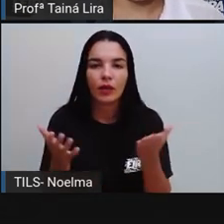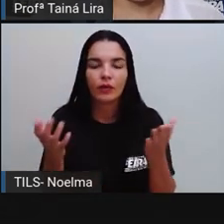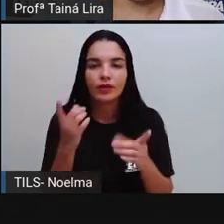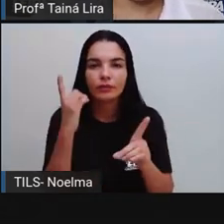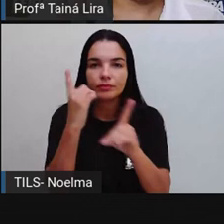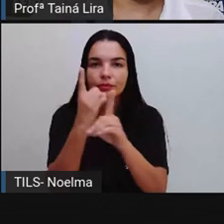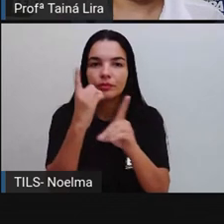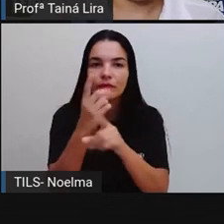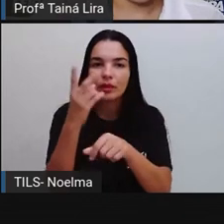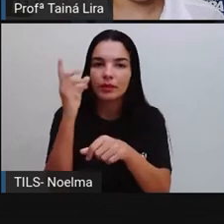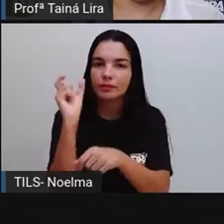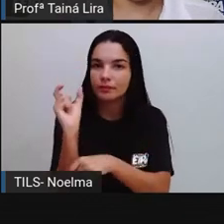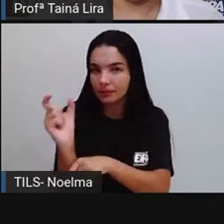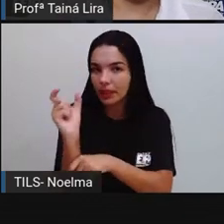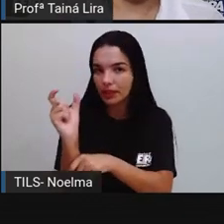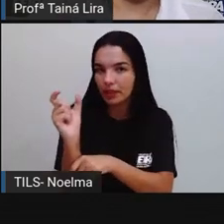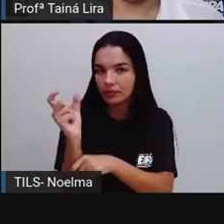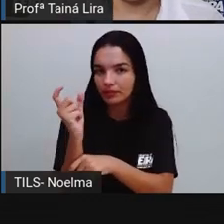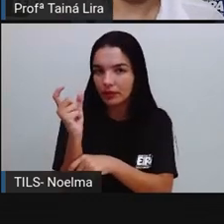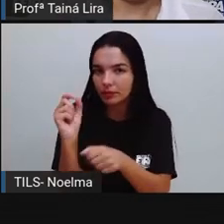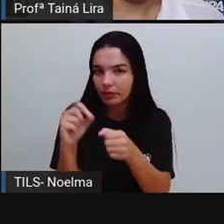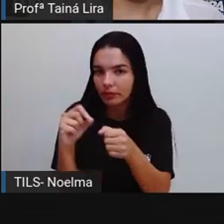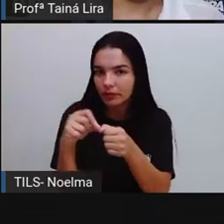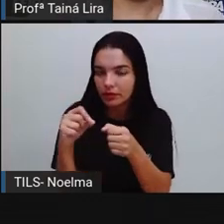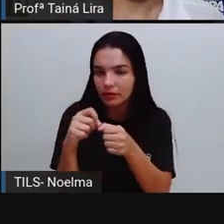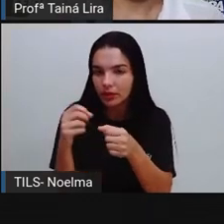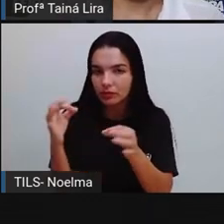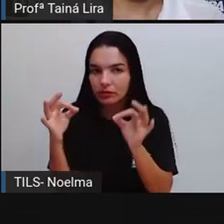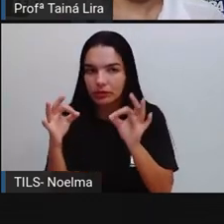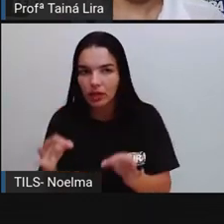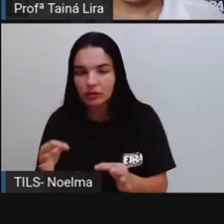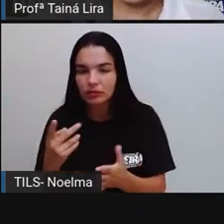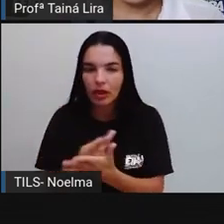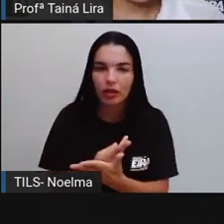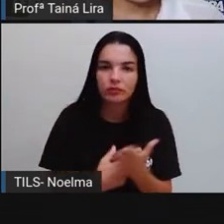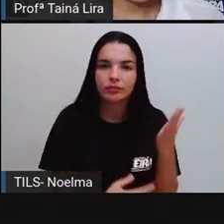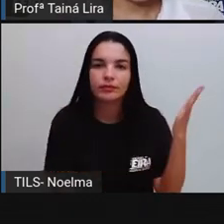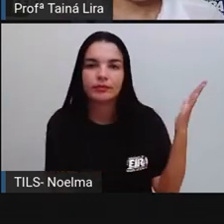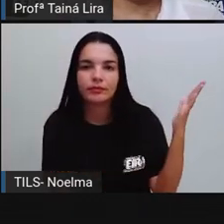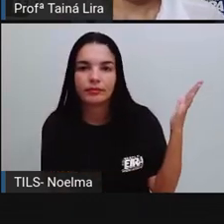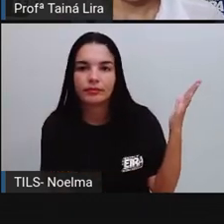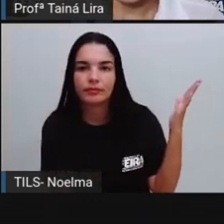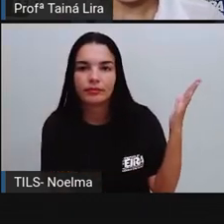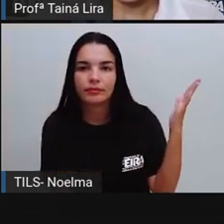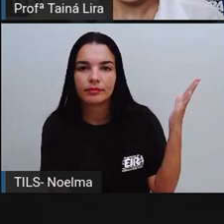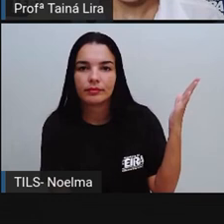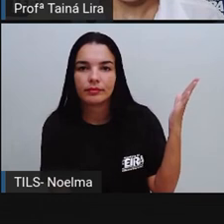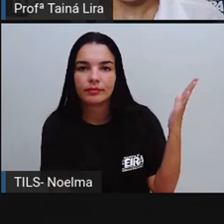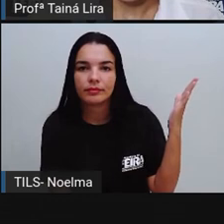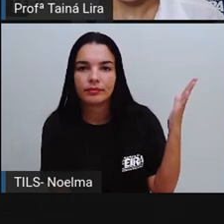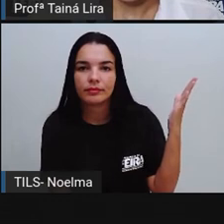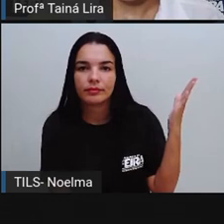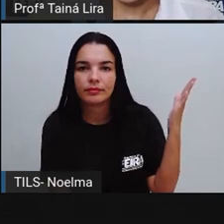as palavras, Para a gente fazer a correção, Ó, Então, Chalé, Né,